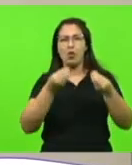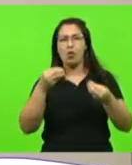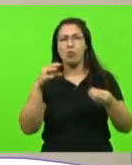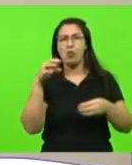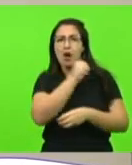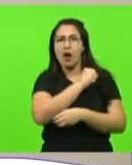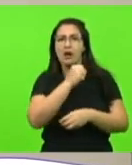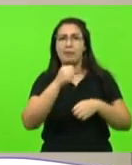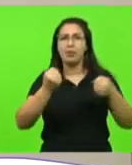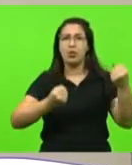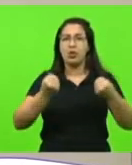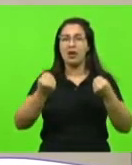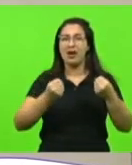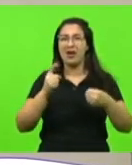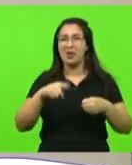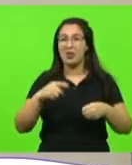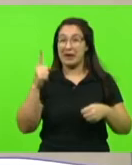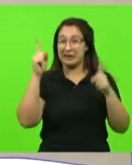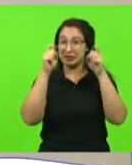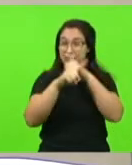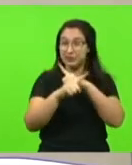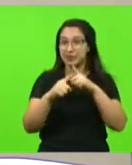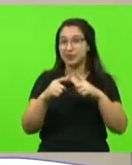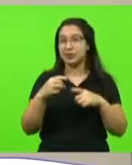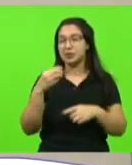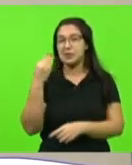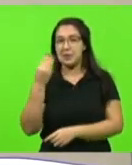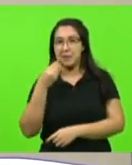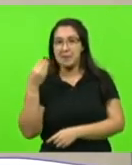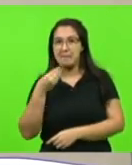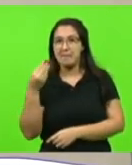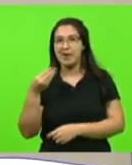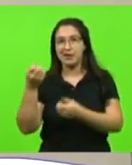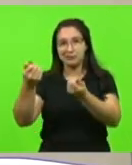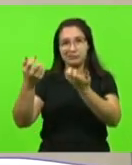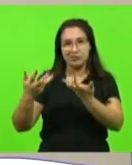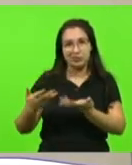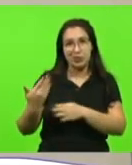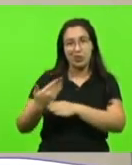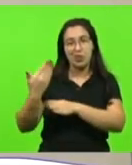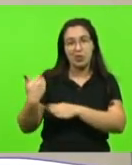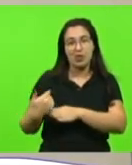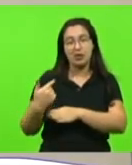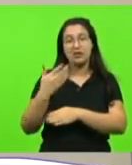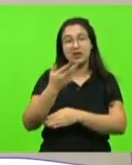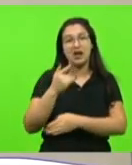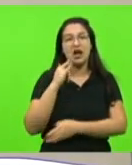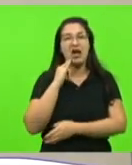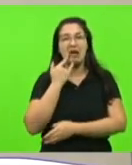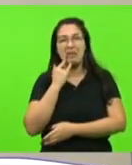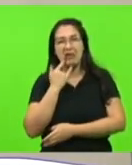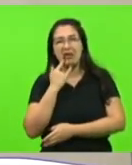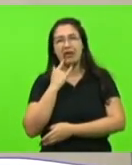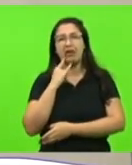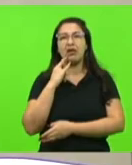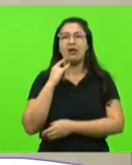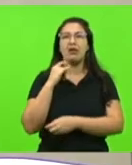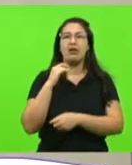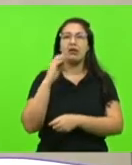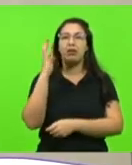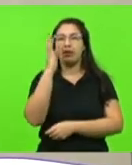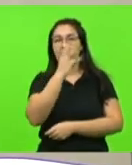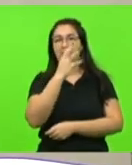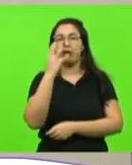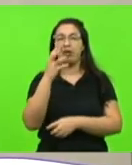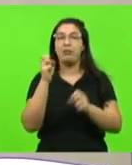índices, porque se constata, e o deputado Márcio Machado falou há pouco da questão da embriaguez, como a Exª também falou há pouquinho, nós temos o